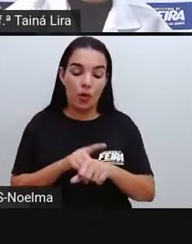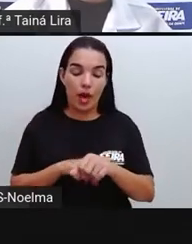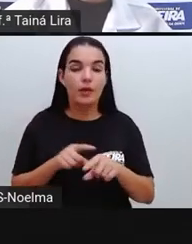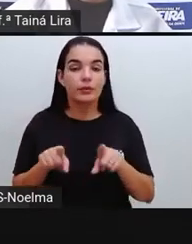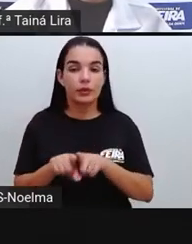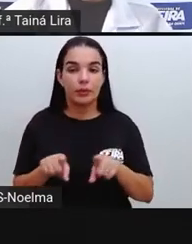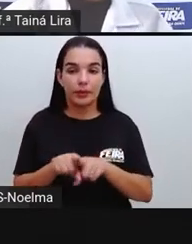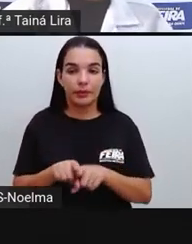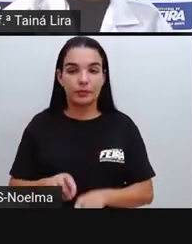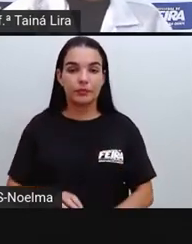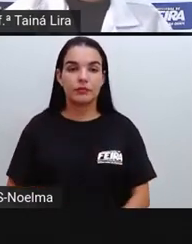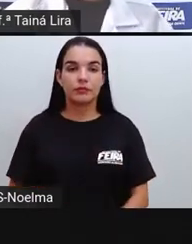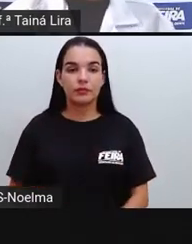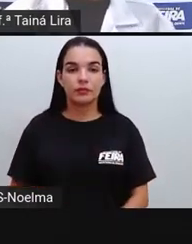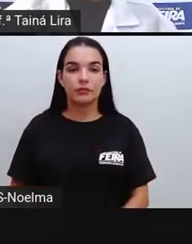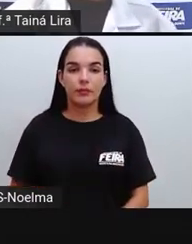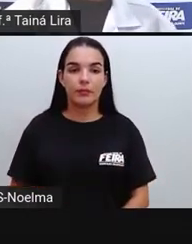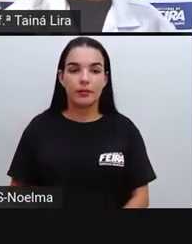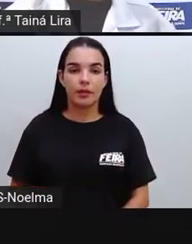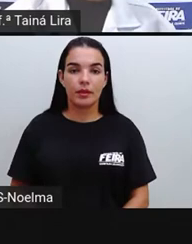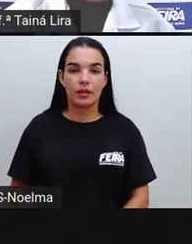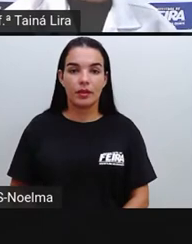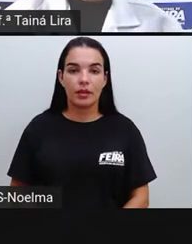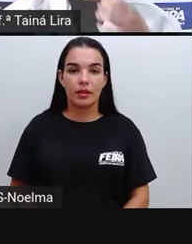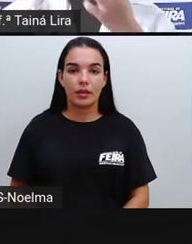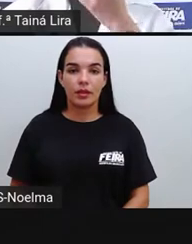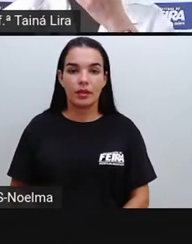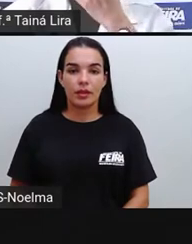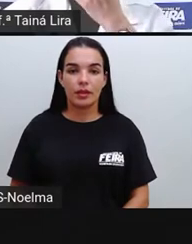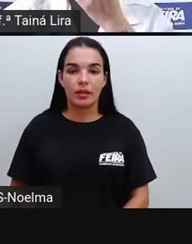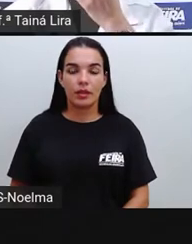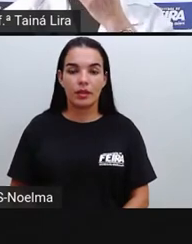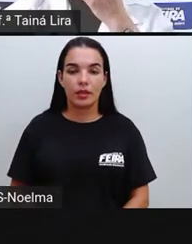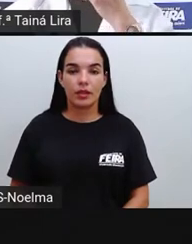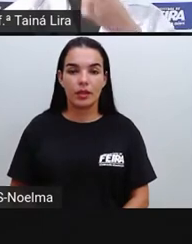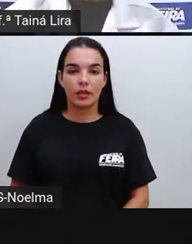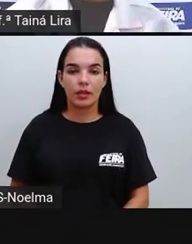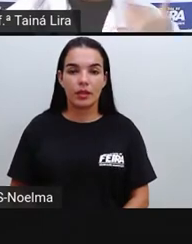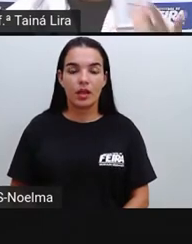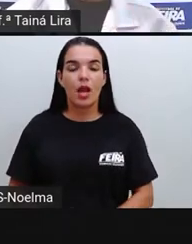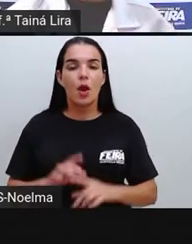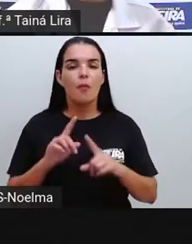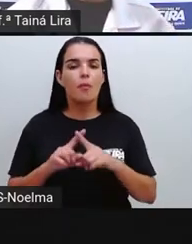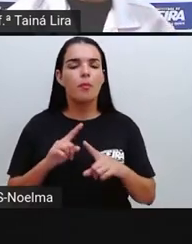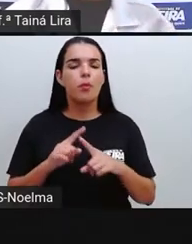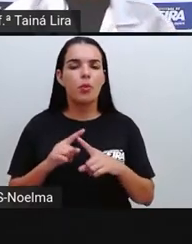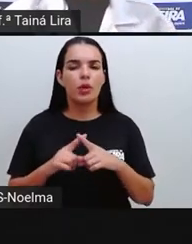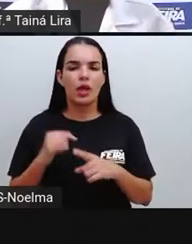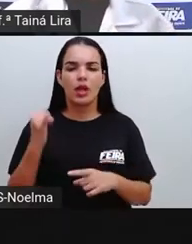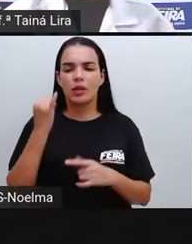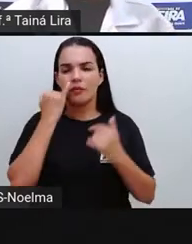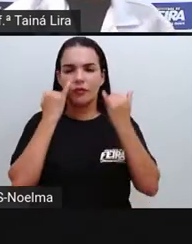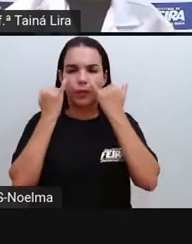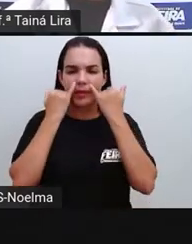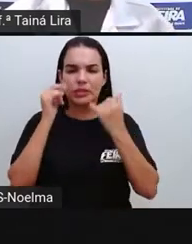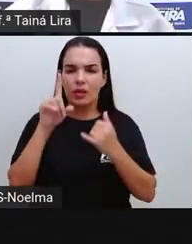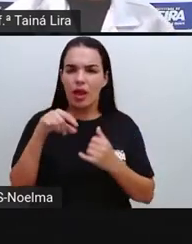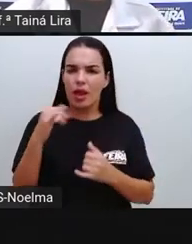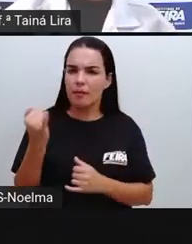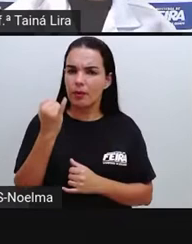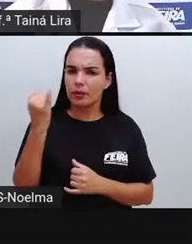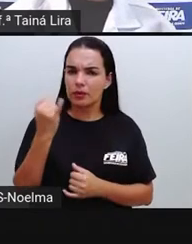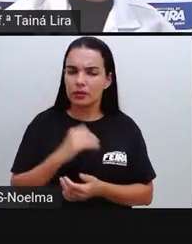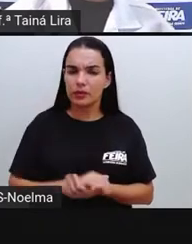colocam o horário, tá? E por que, pró, que essa informação é importante? Por que, pessoal,